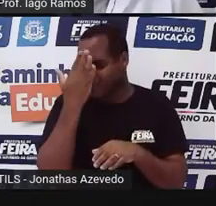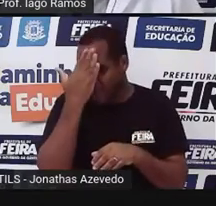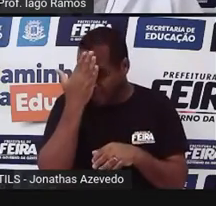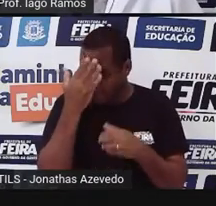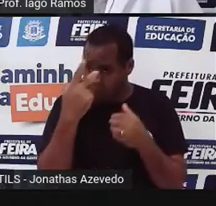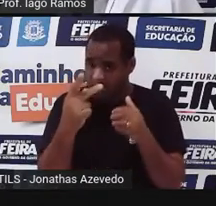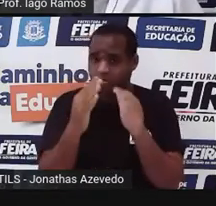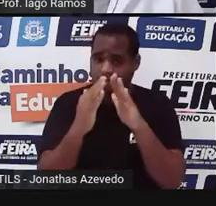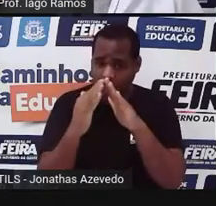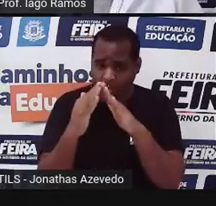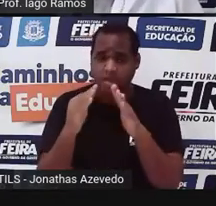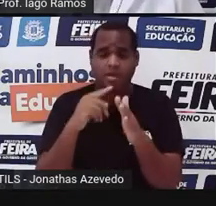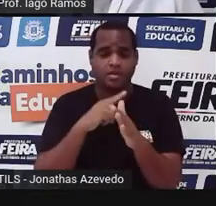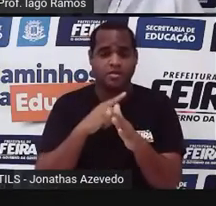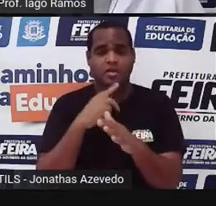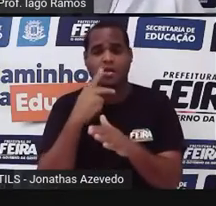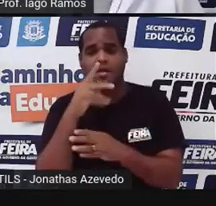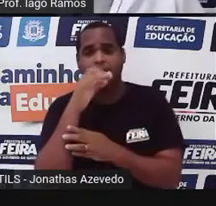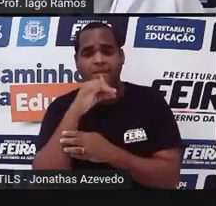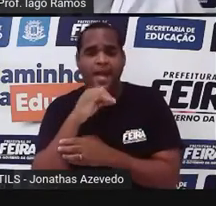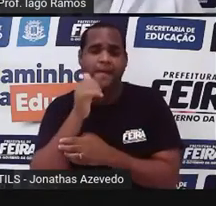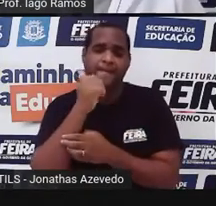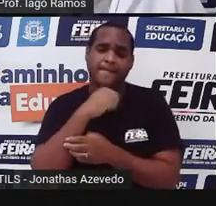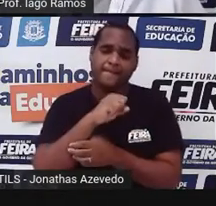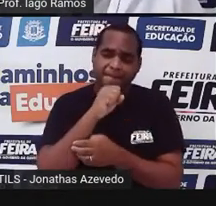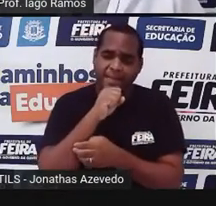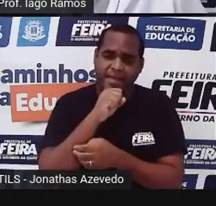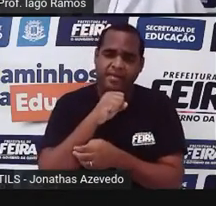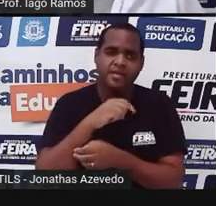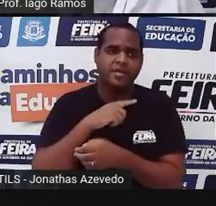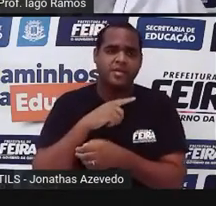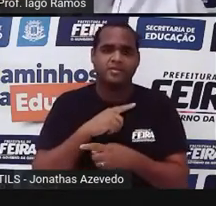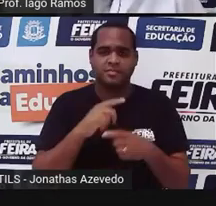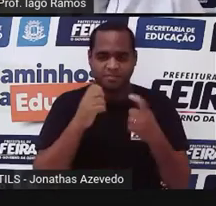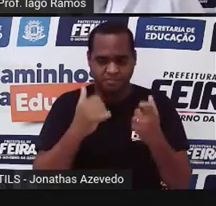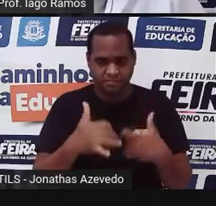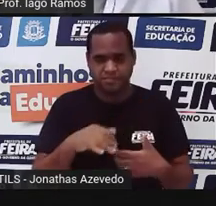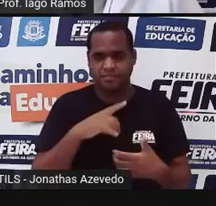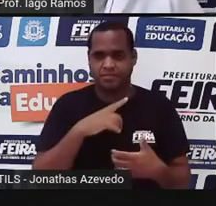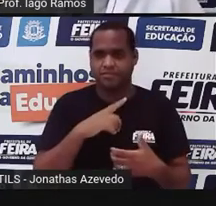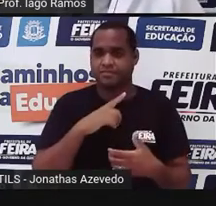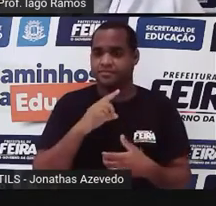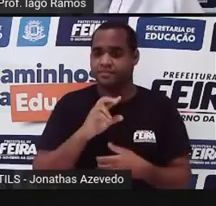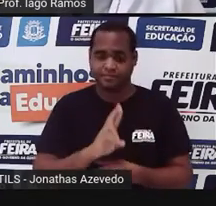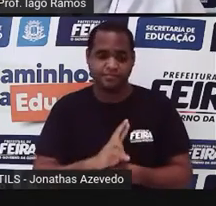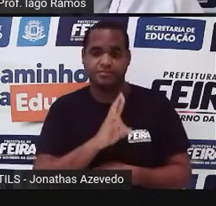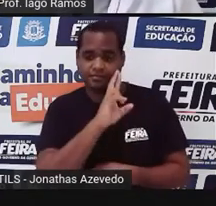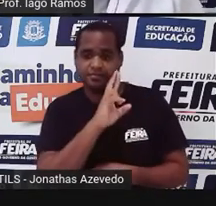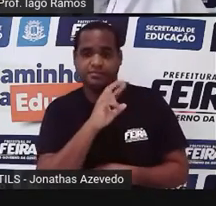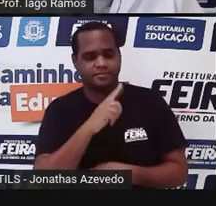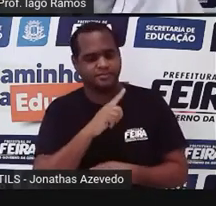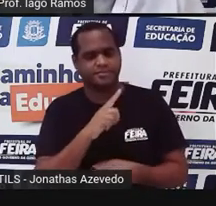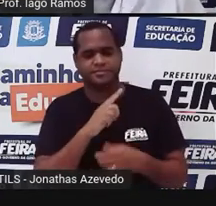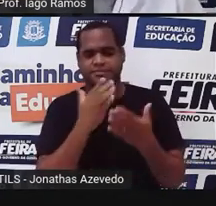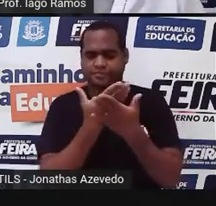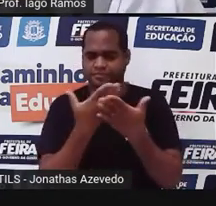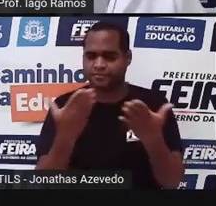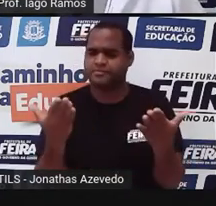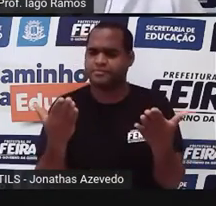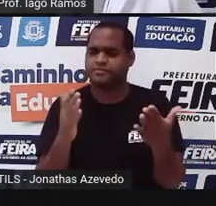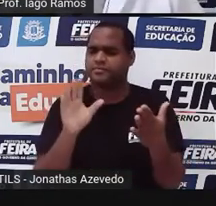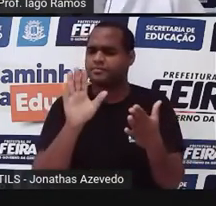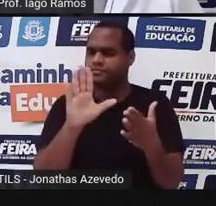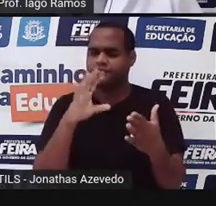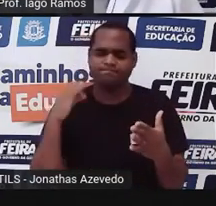na sua casa, com o seu papai, com a sua mamãe, né? Com os adultos que são responsáveis aí por você. Mas é